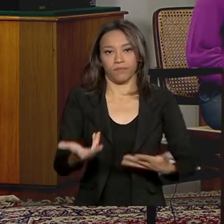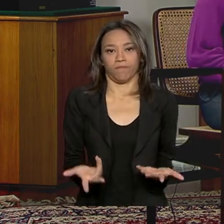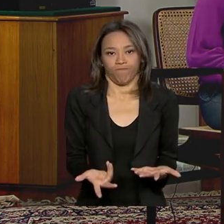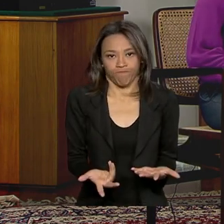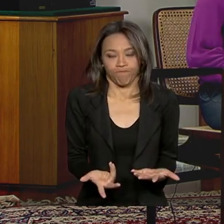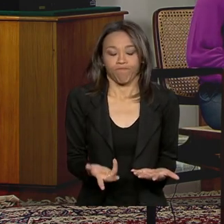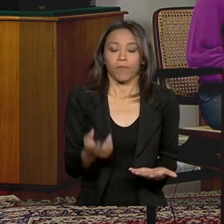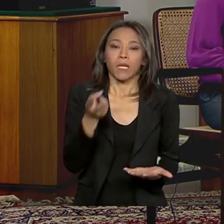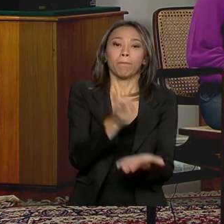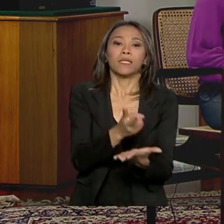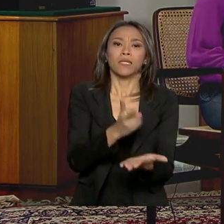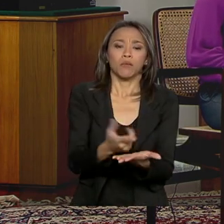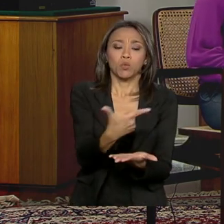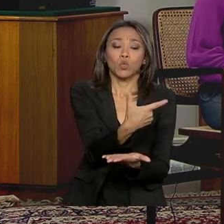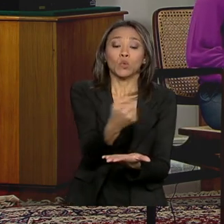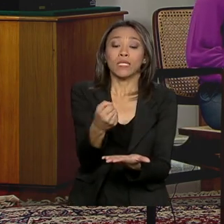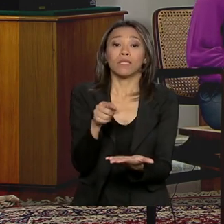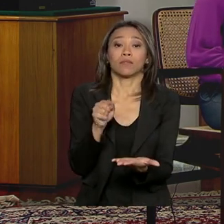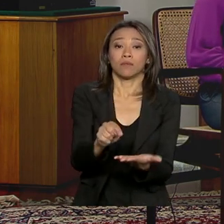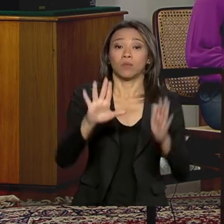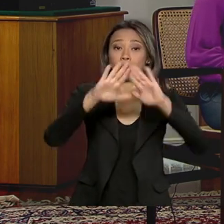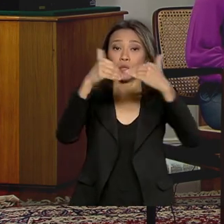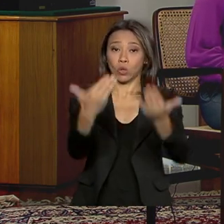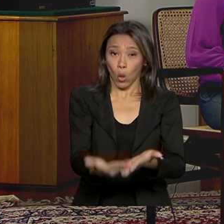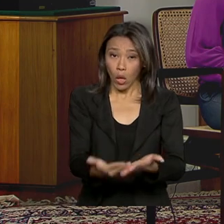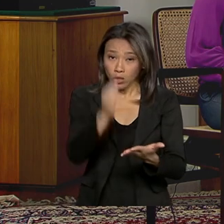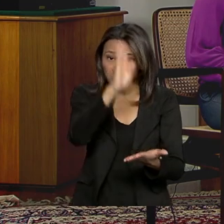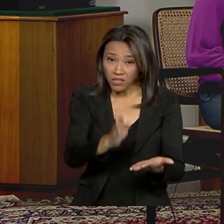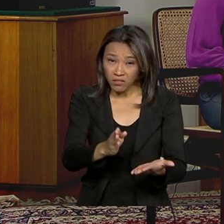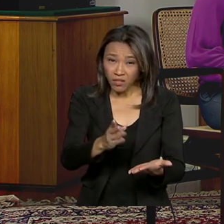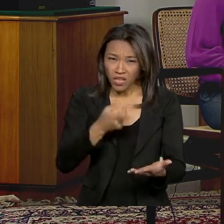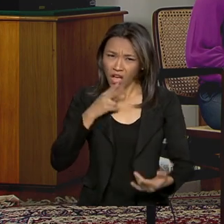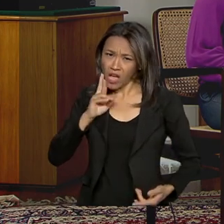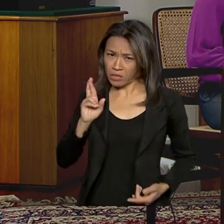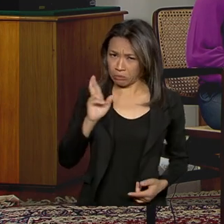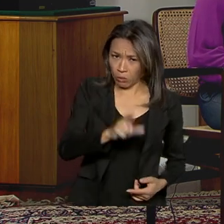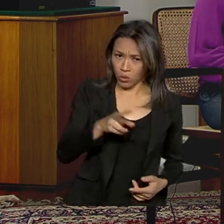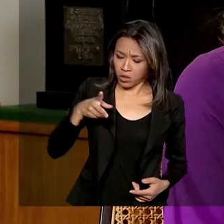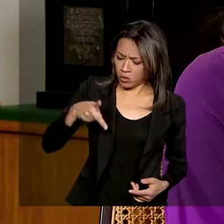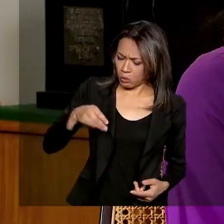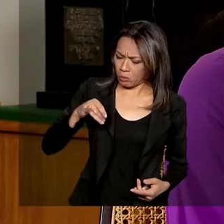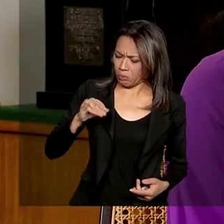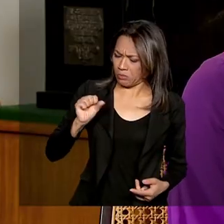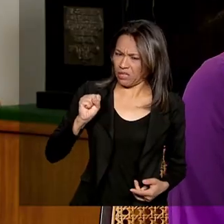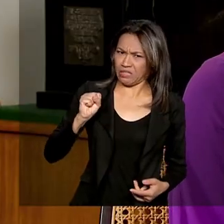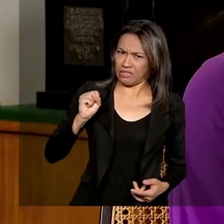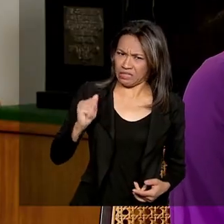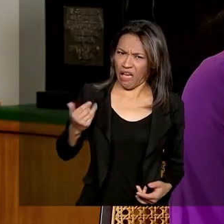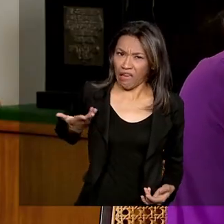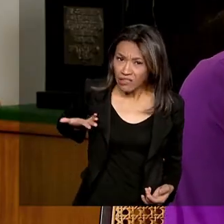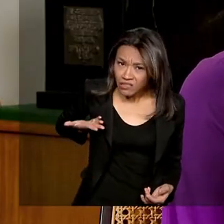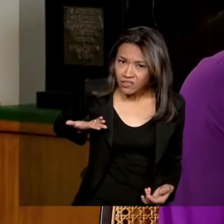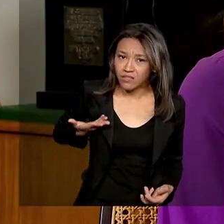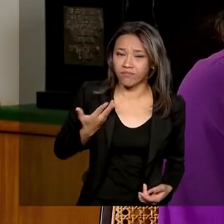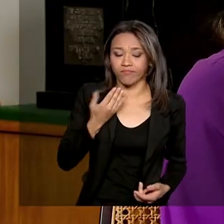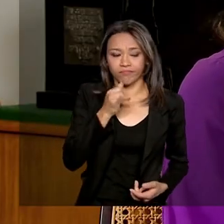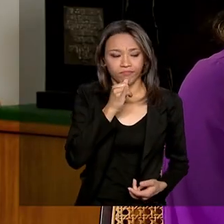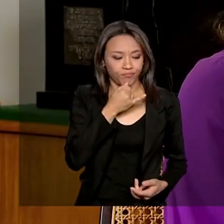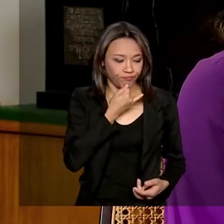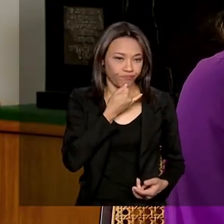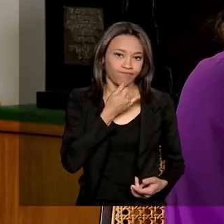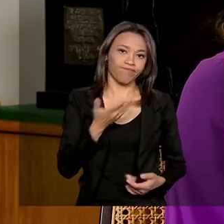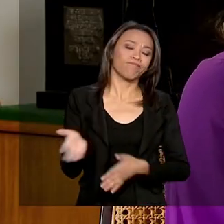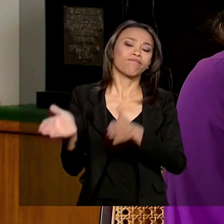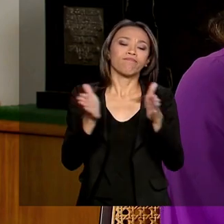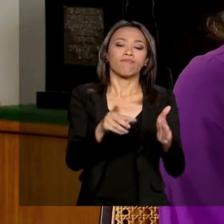200 mil escolas no Brasil, e o resultado do PISA é esse? De jeito nenhum. Nós temos que mudar isso aí. Tem um assunto que se falou muito